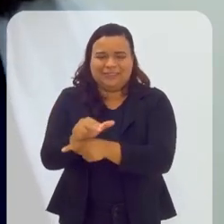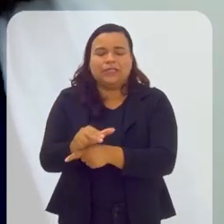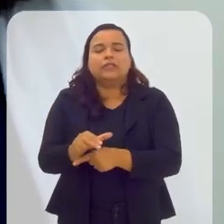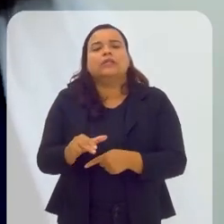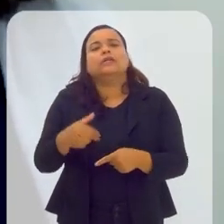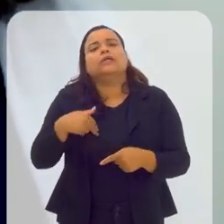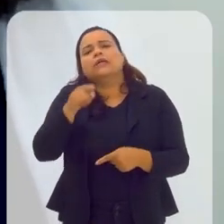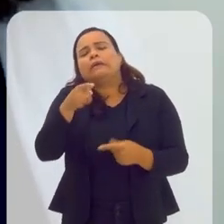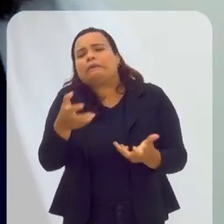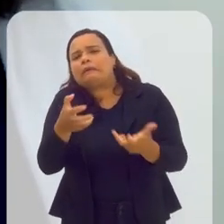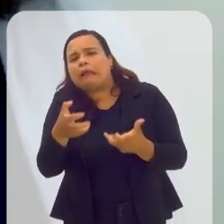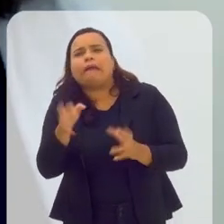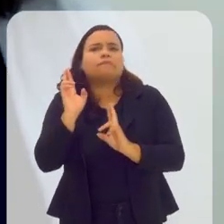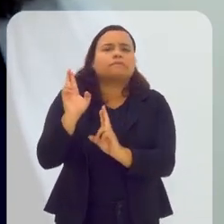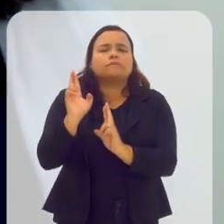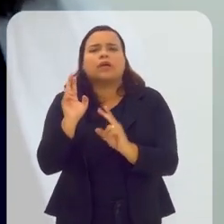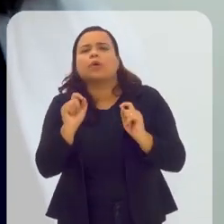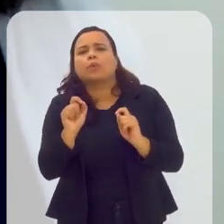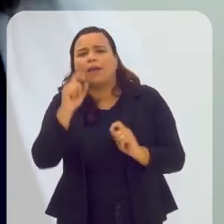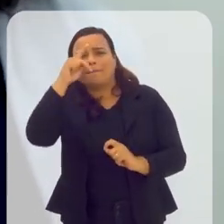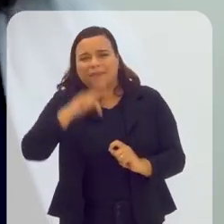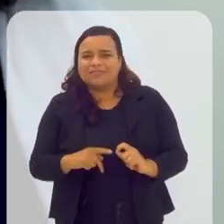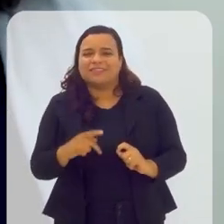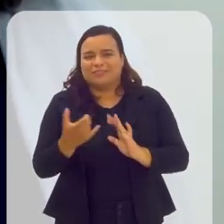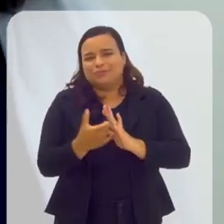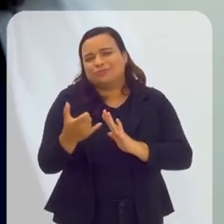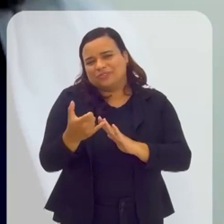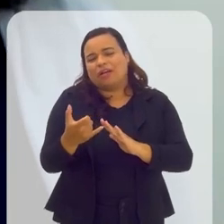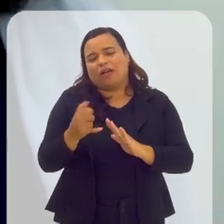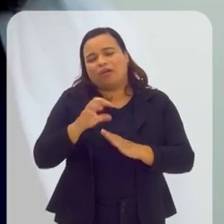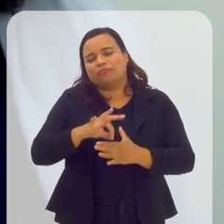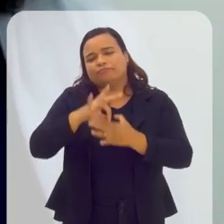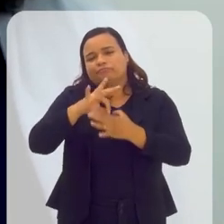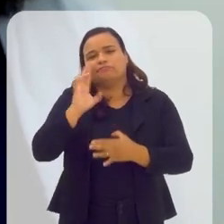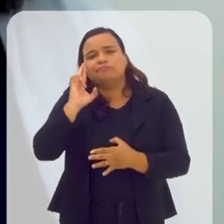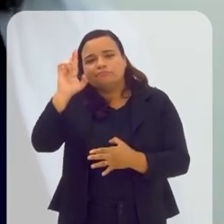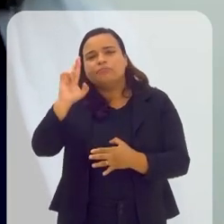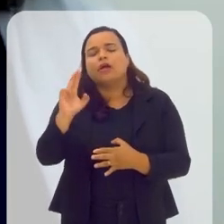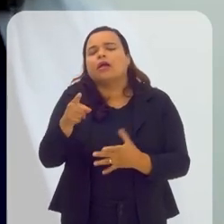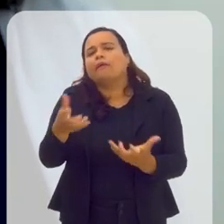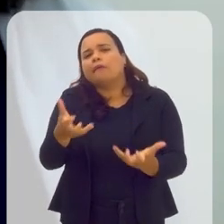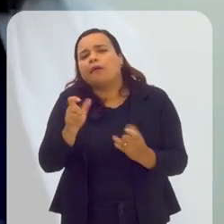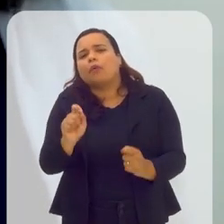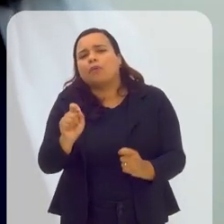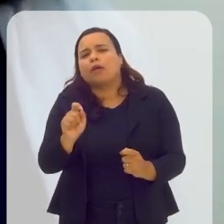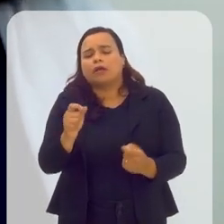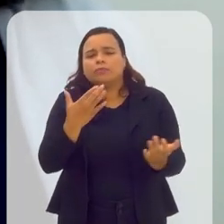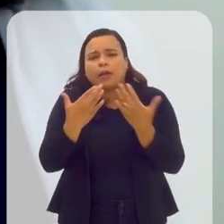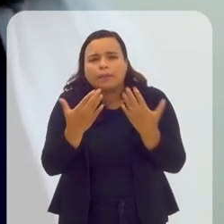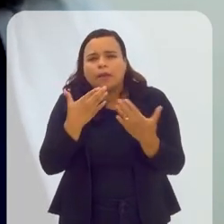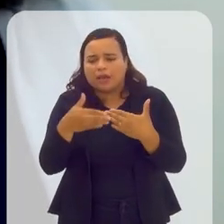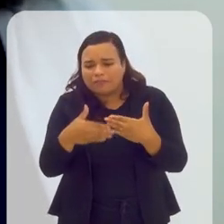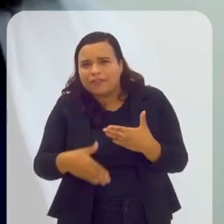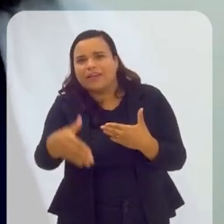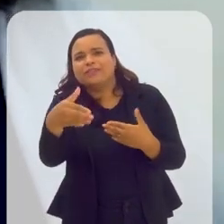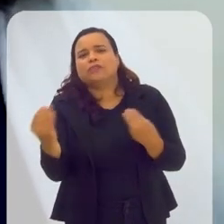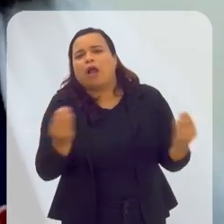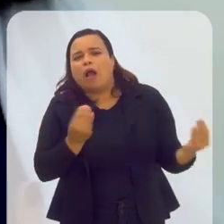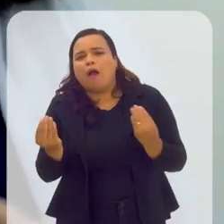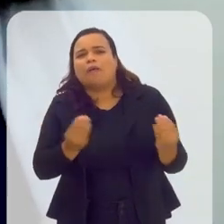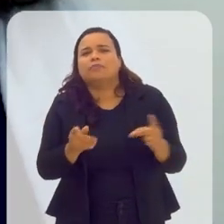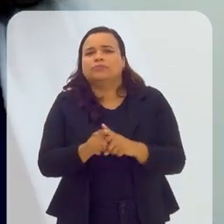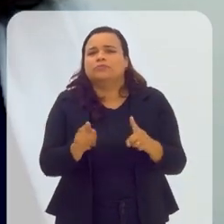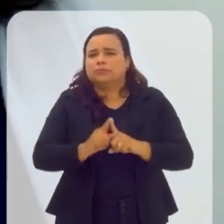espera como presidente da instituição, líder dessa instituição, que seja esse diálogo